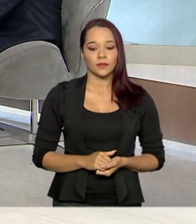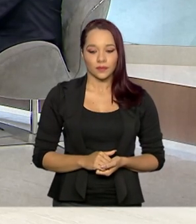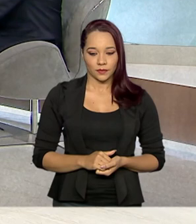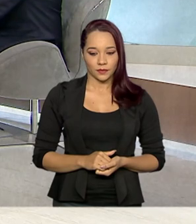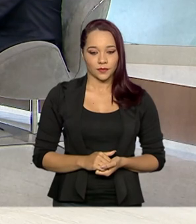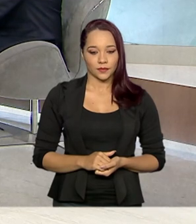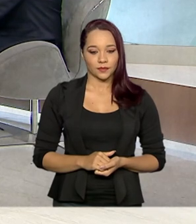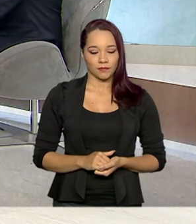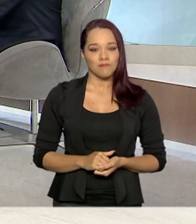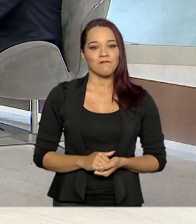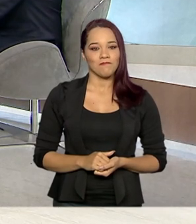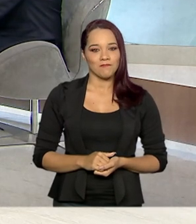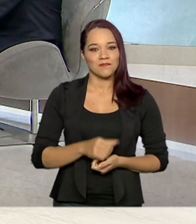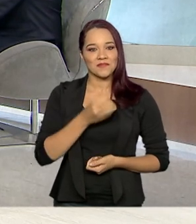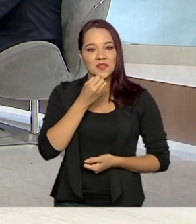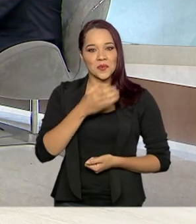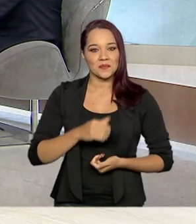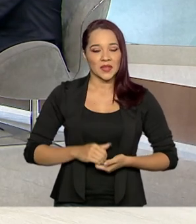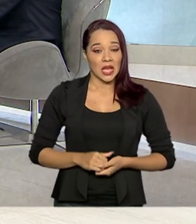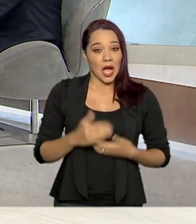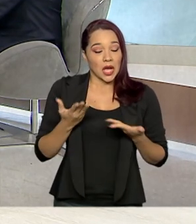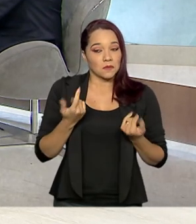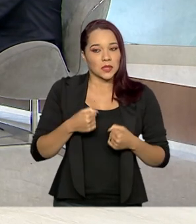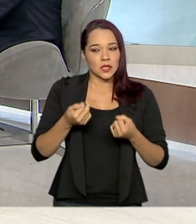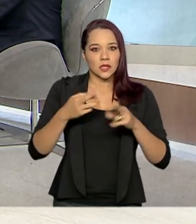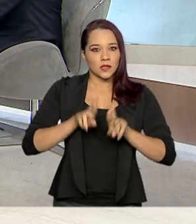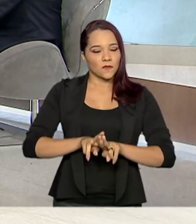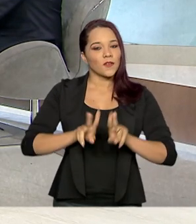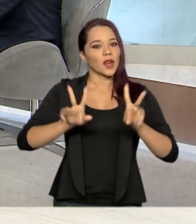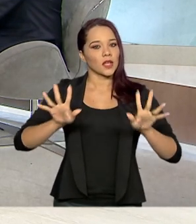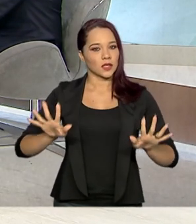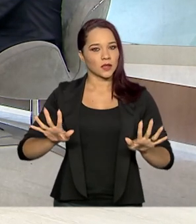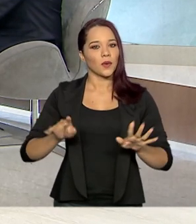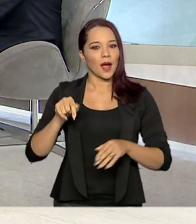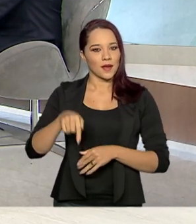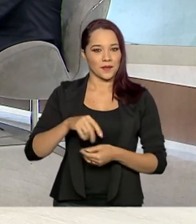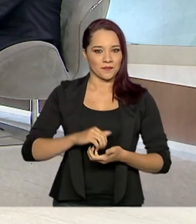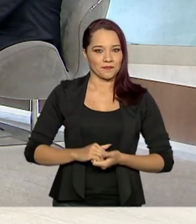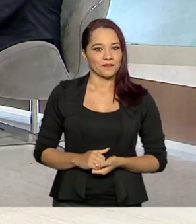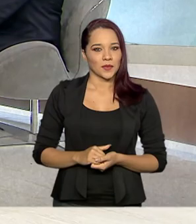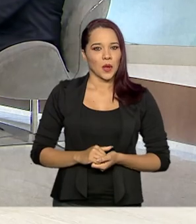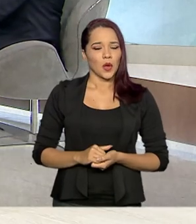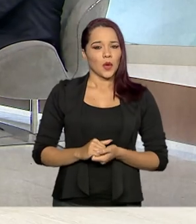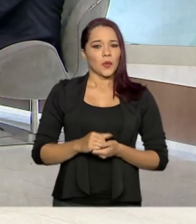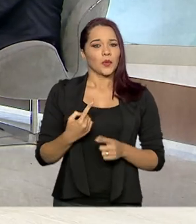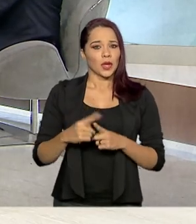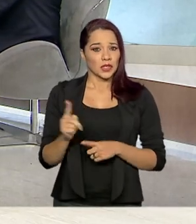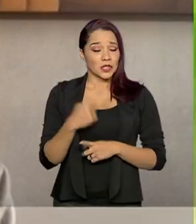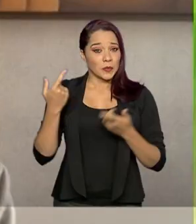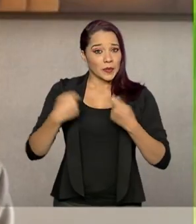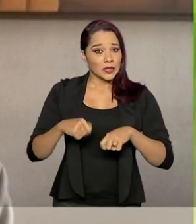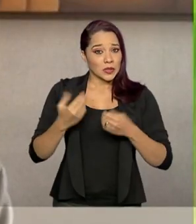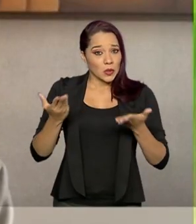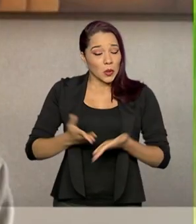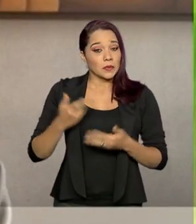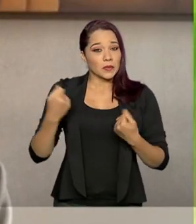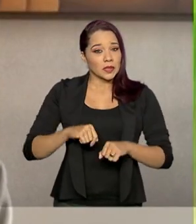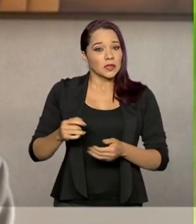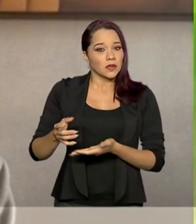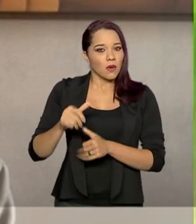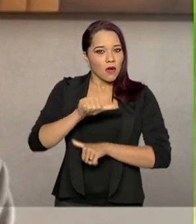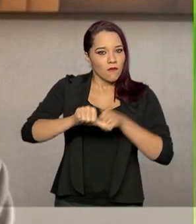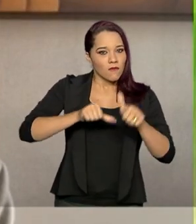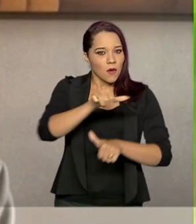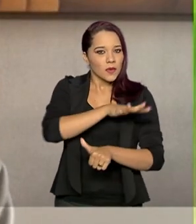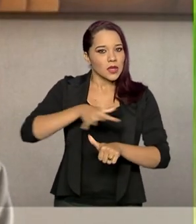Bom, eu acho que nós temos que fazer uma diferenciação aqui. Então, o fato de nós precisarmos de uma reforma tributária